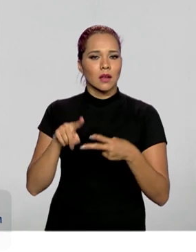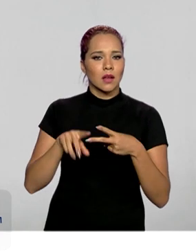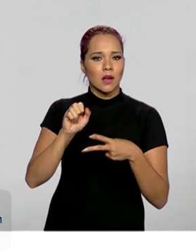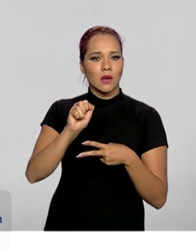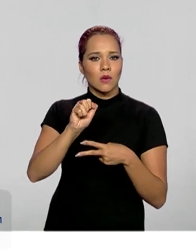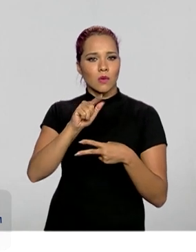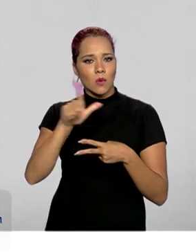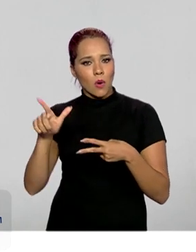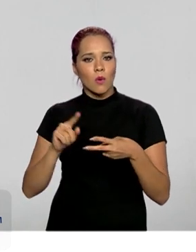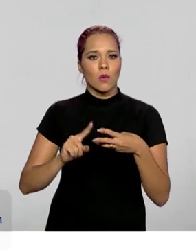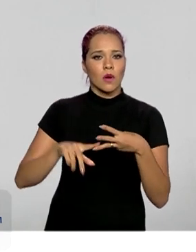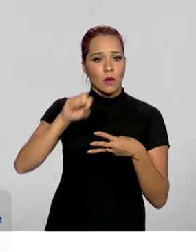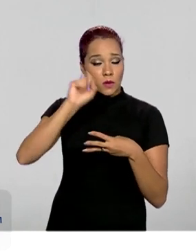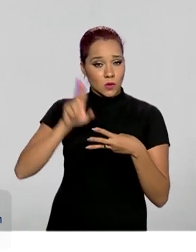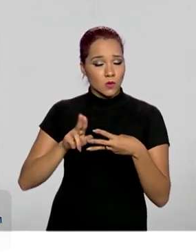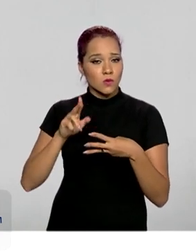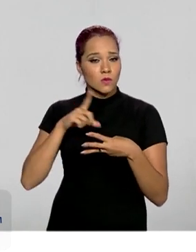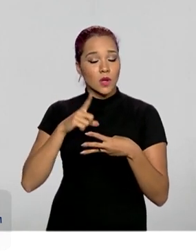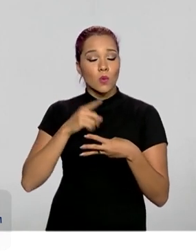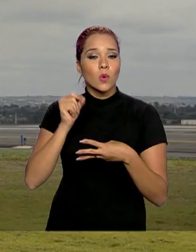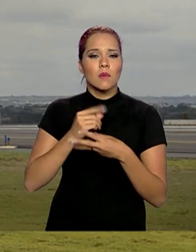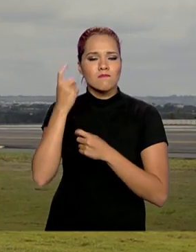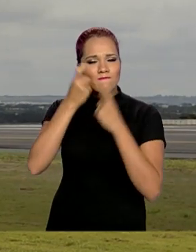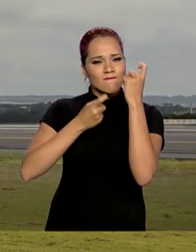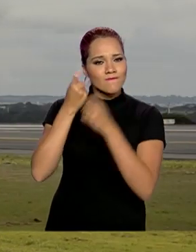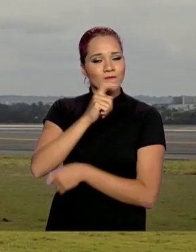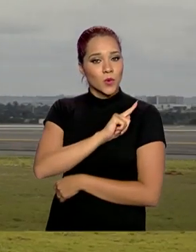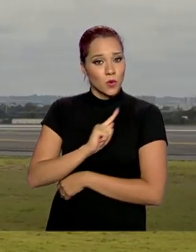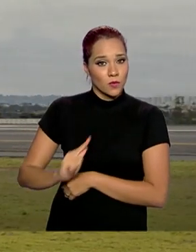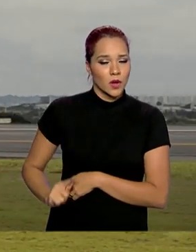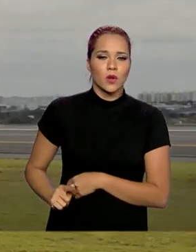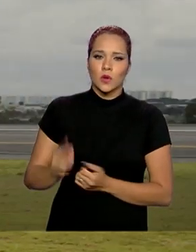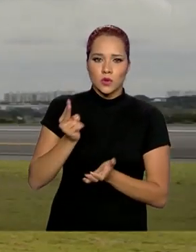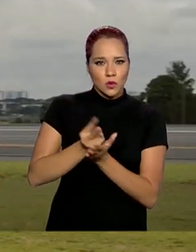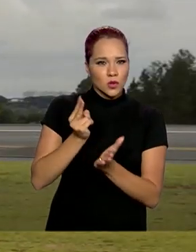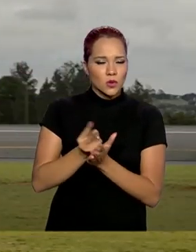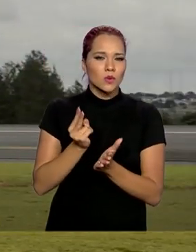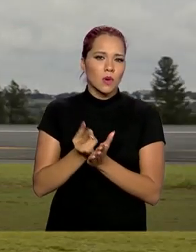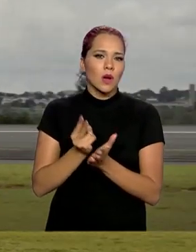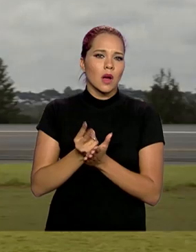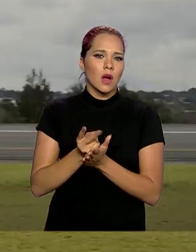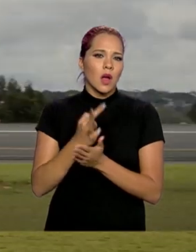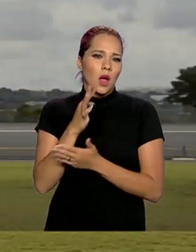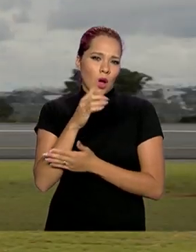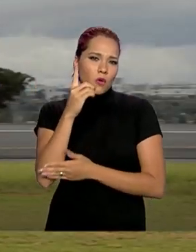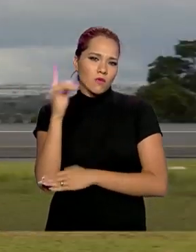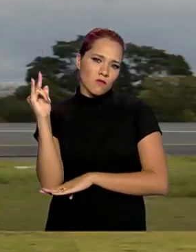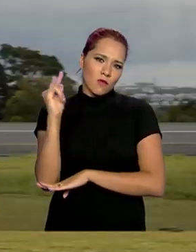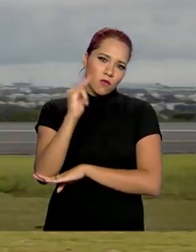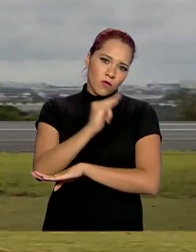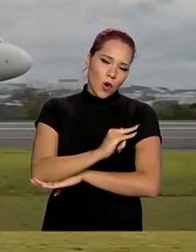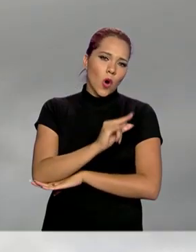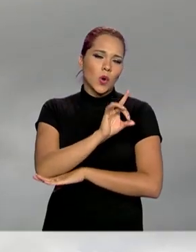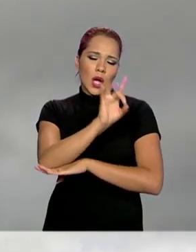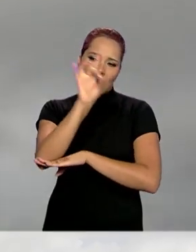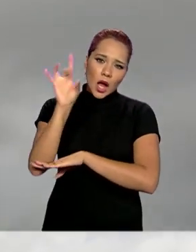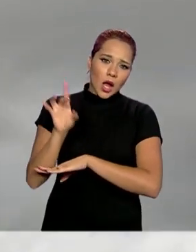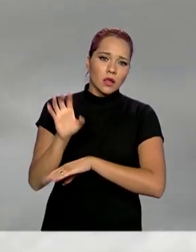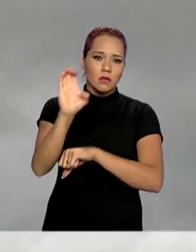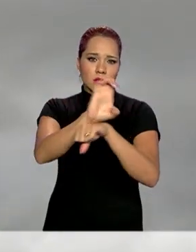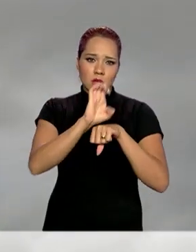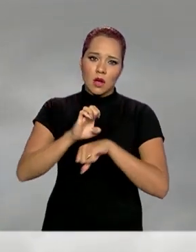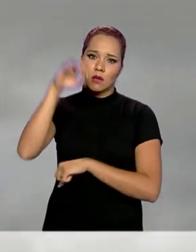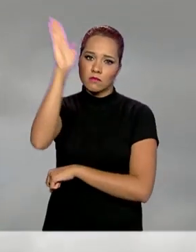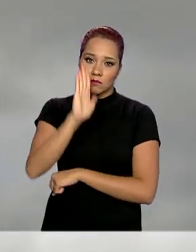atende a uma preocupação do governo federal de manter pelo menos uma ligação aérea em cada um dos estados